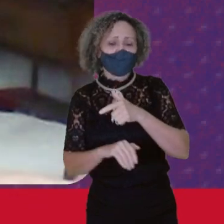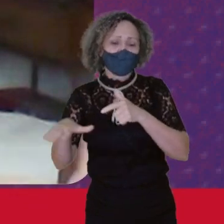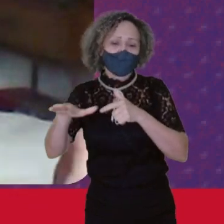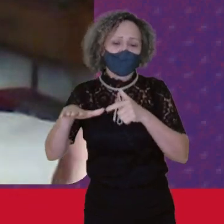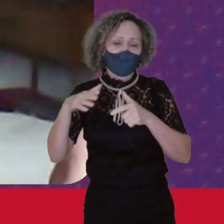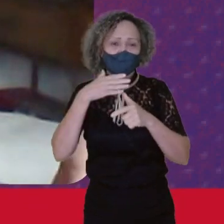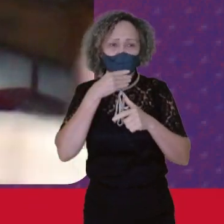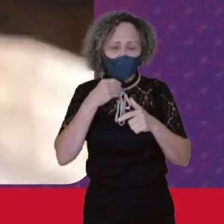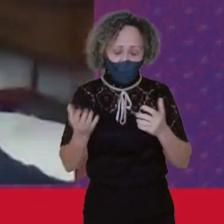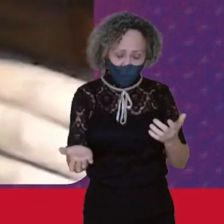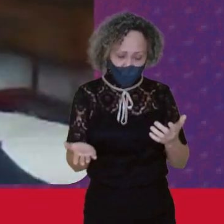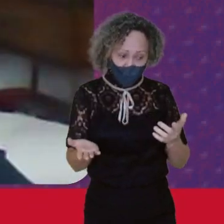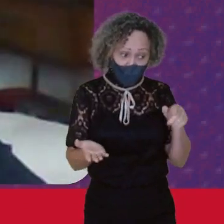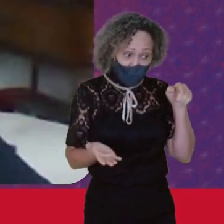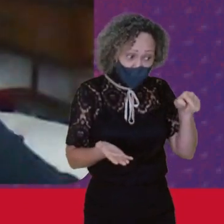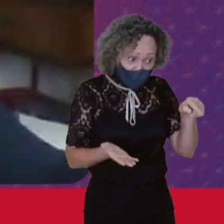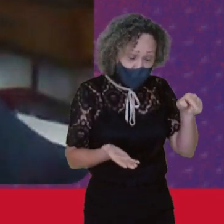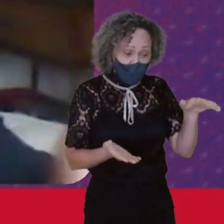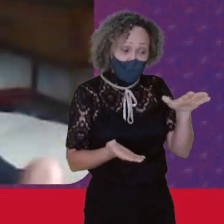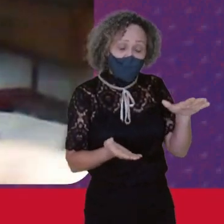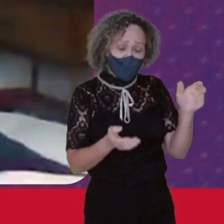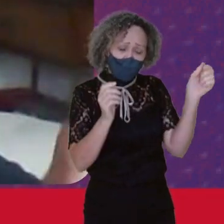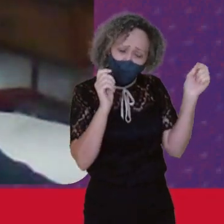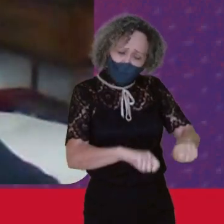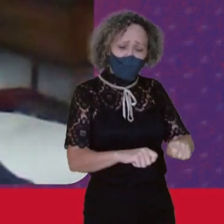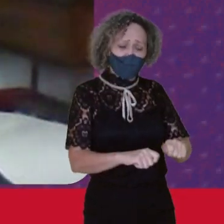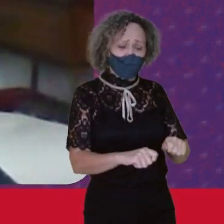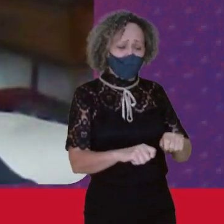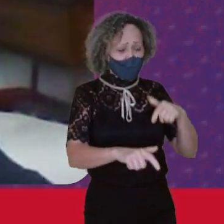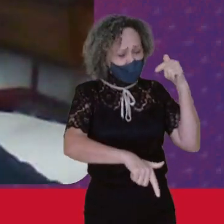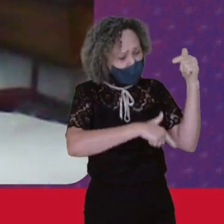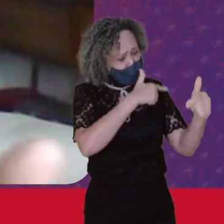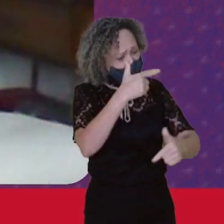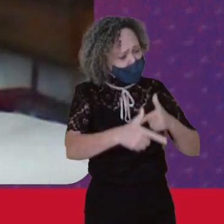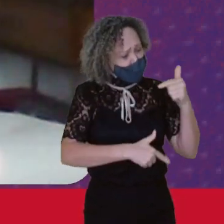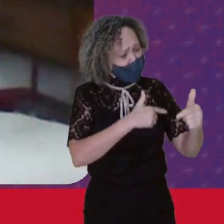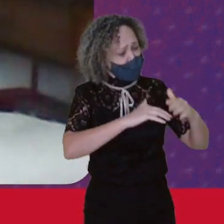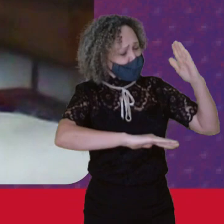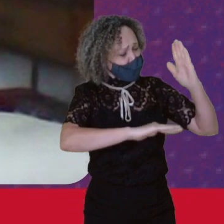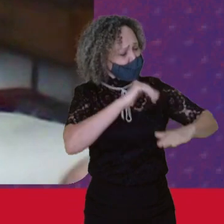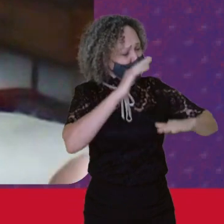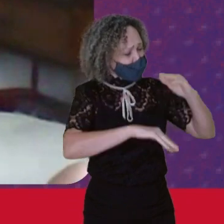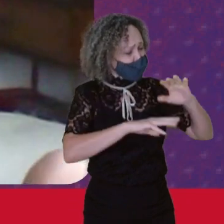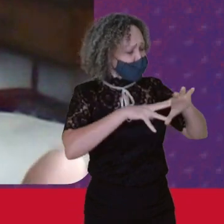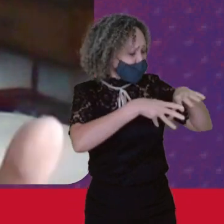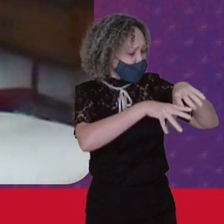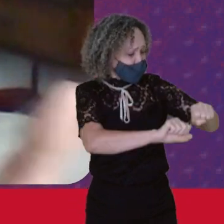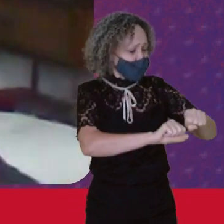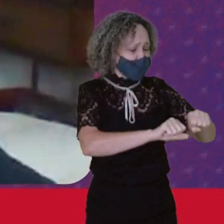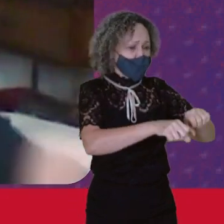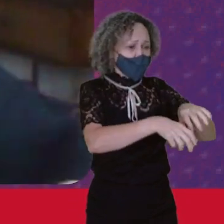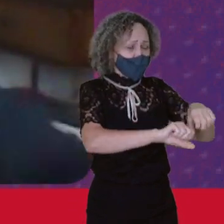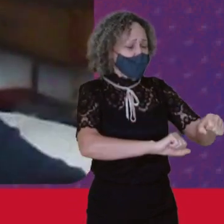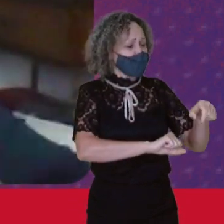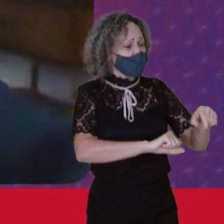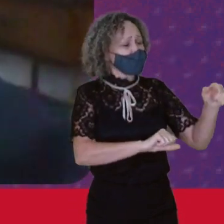elas Se qualificaram Porque elas buscam Maneiras Formas De tentar